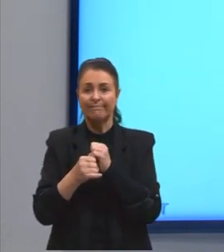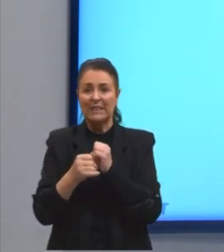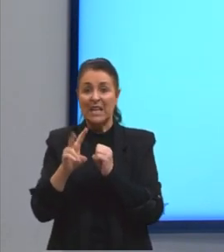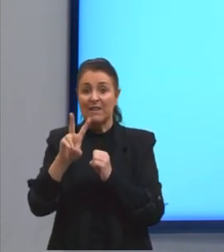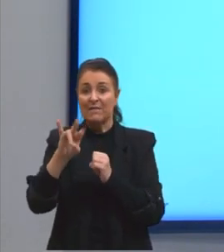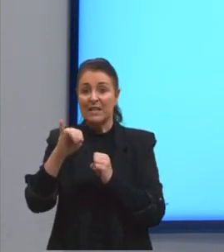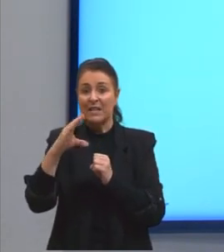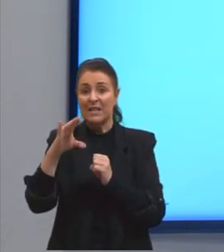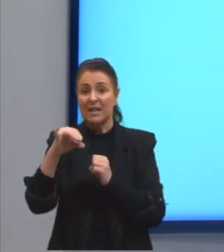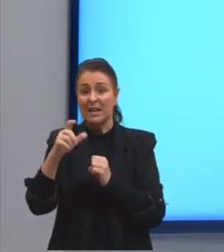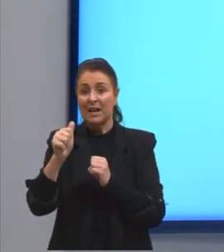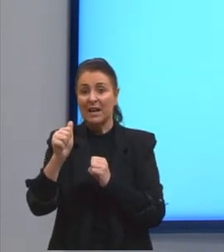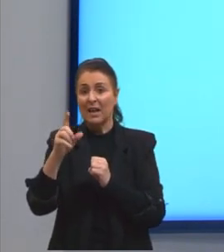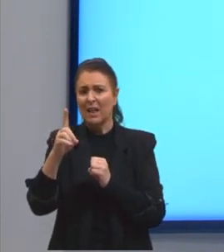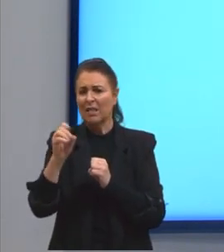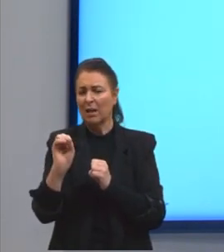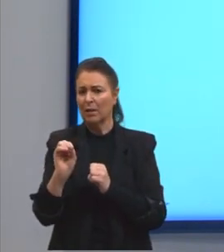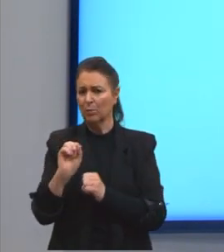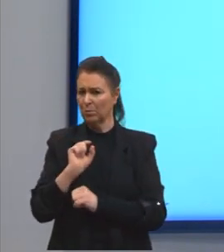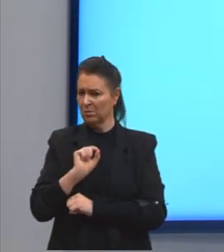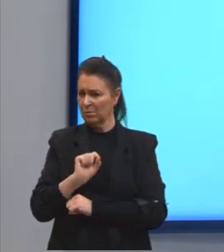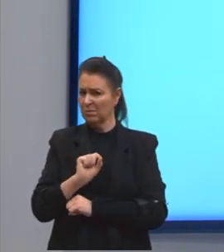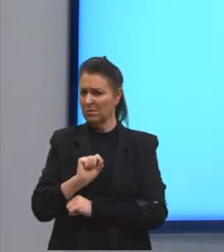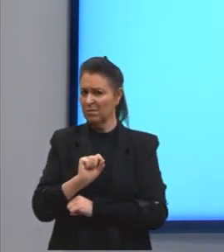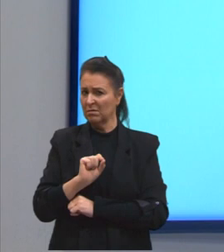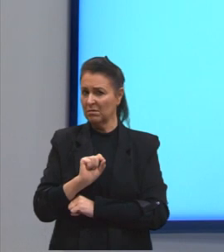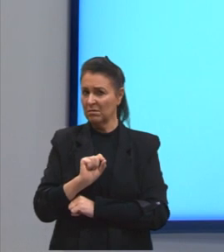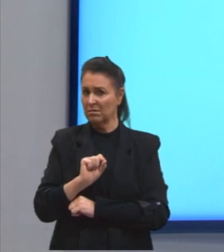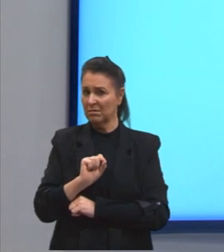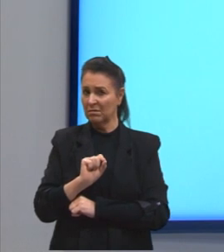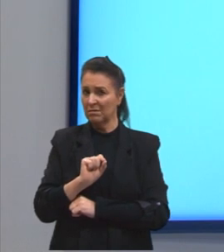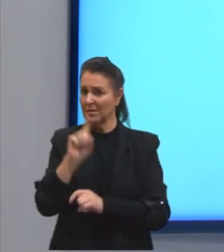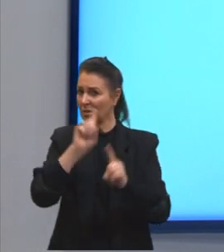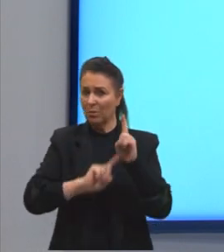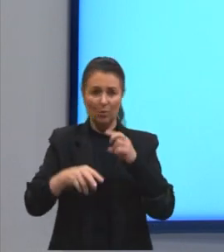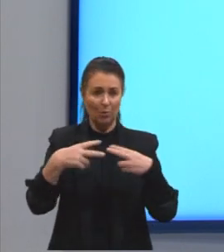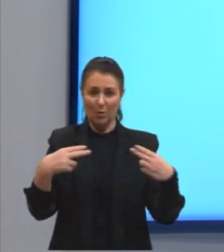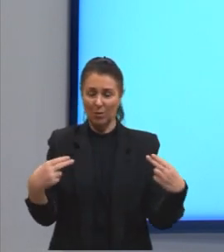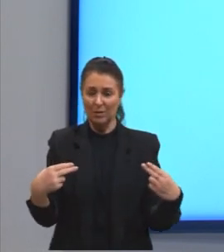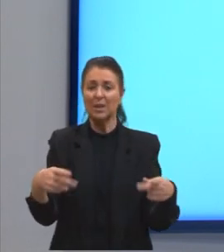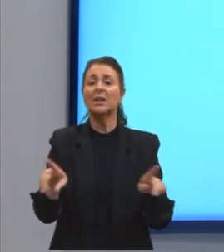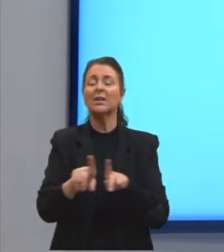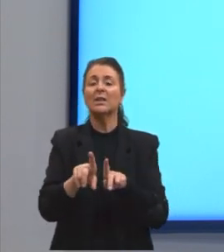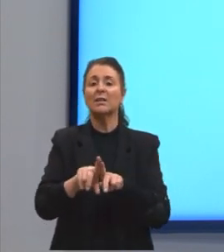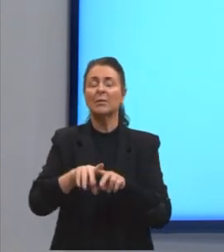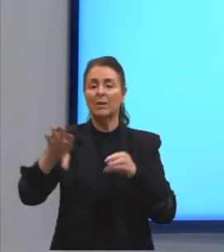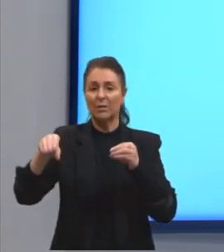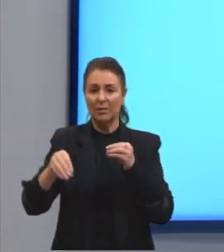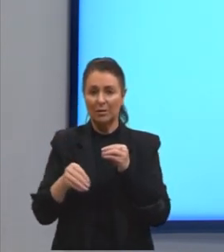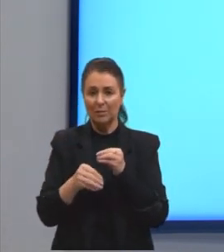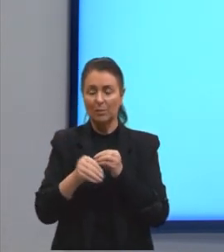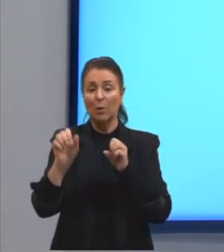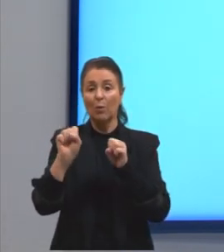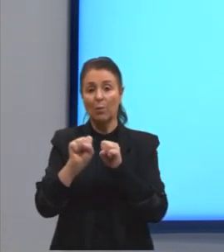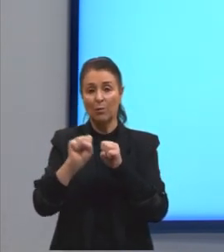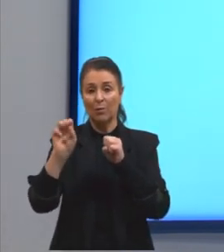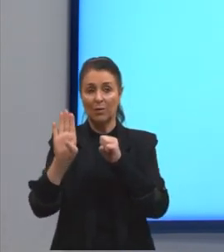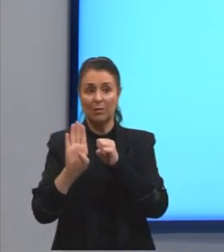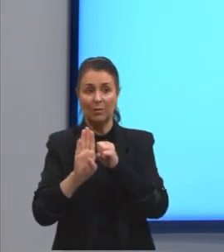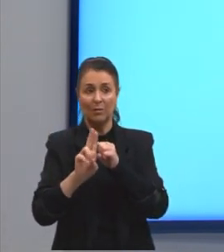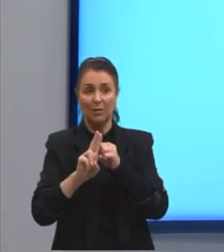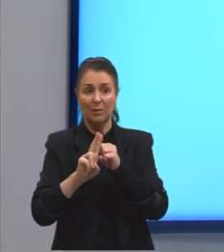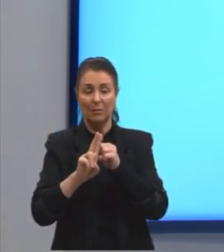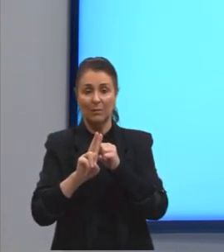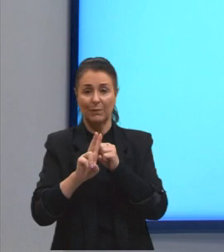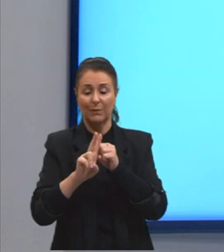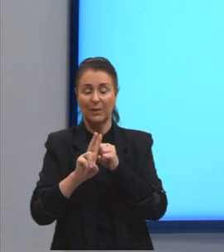viciado, é viciado em alguma coisa. E, por fim, a gente tem completando advérbios. Quem